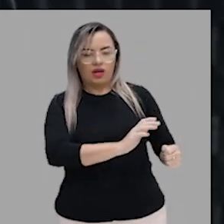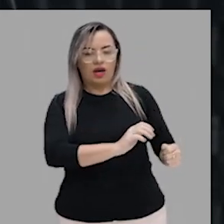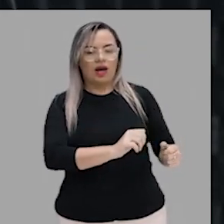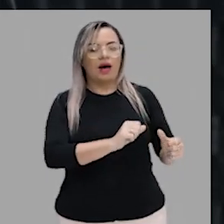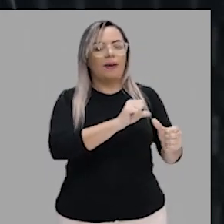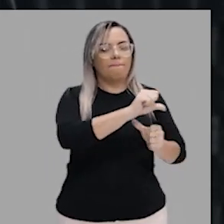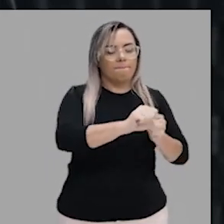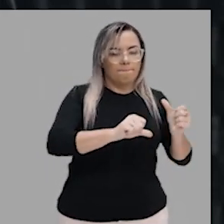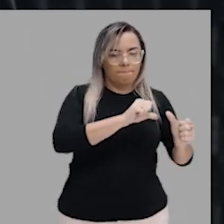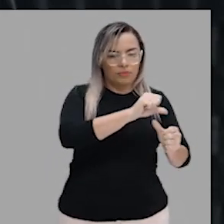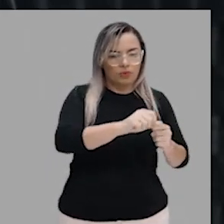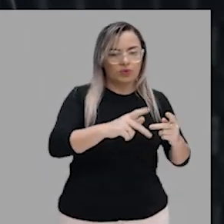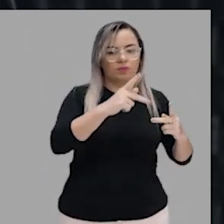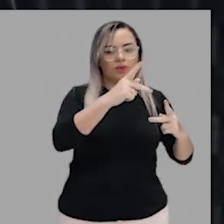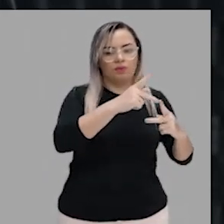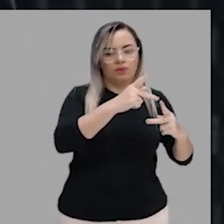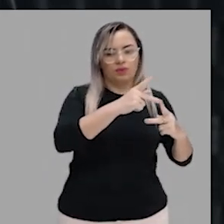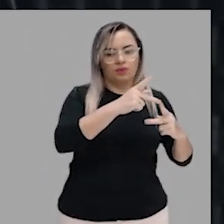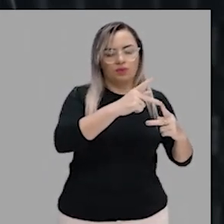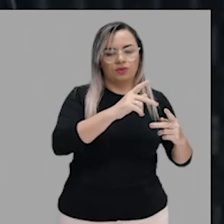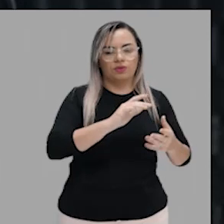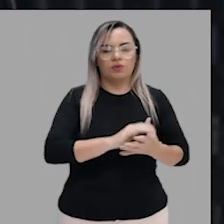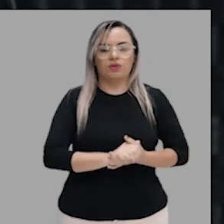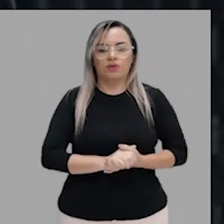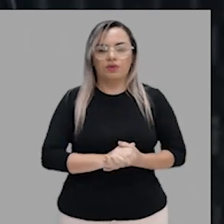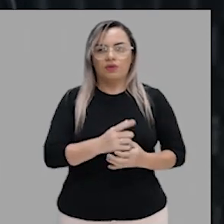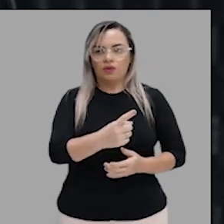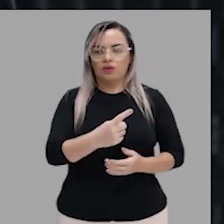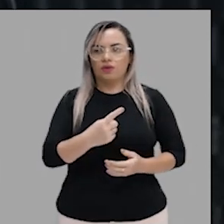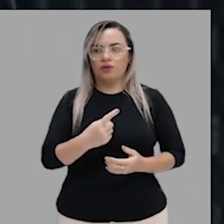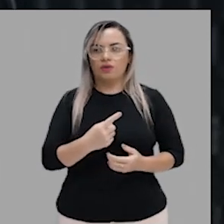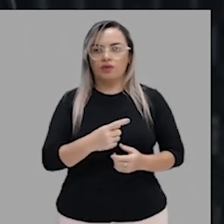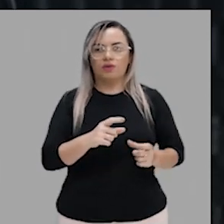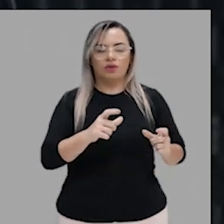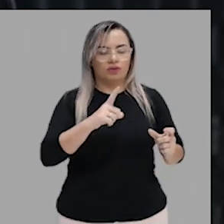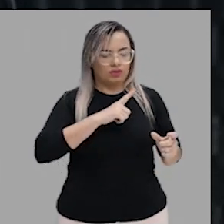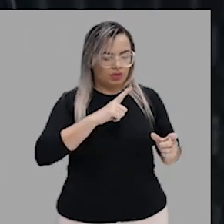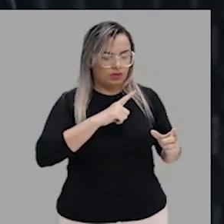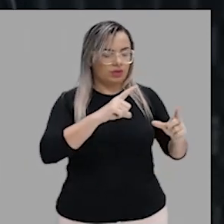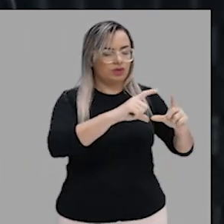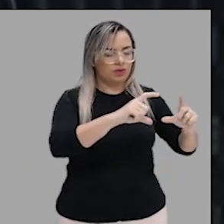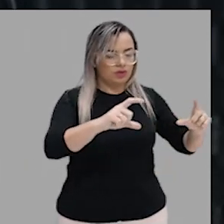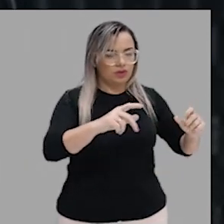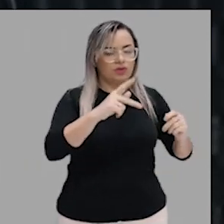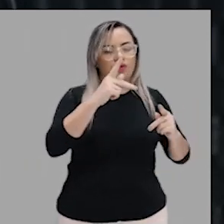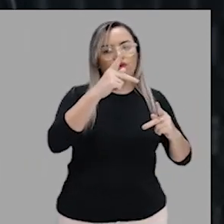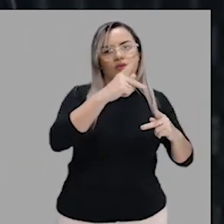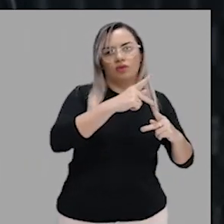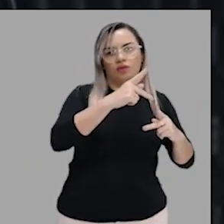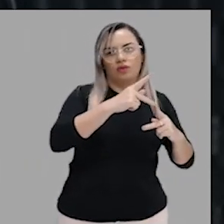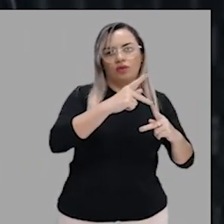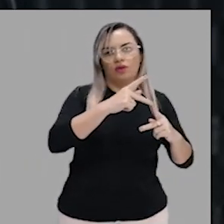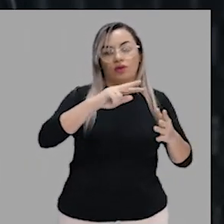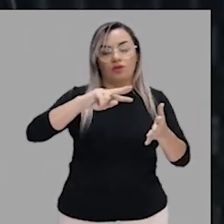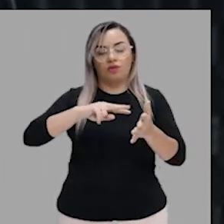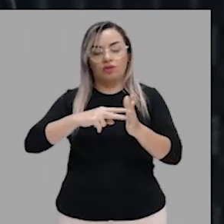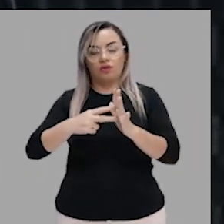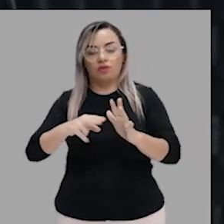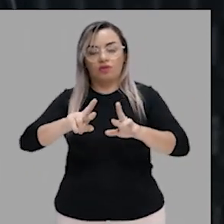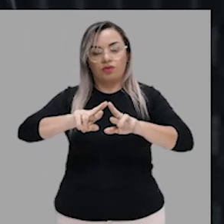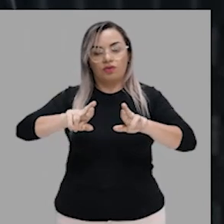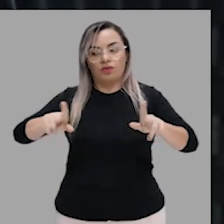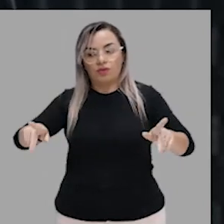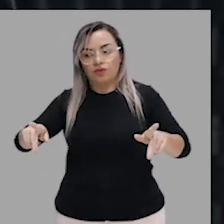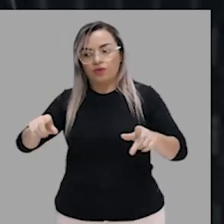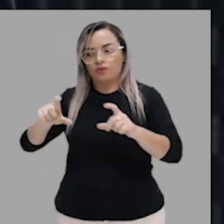de não ter simpatia, não ser simpático, aí eu tenho que ter uma preposição. Agora, no sentido de agradar, de fazer um